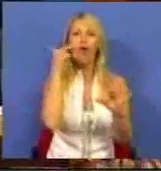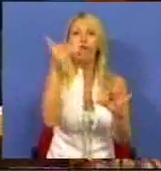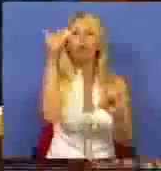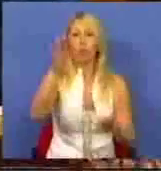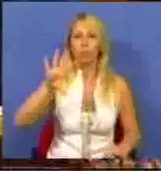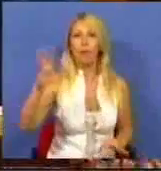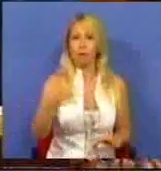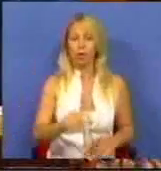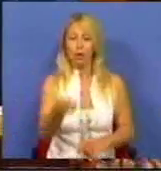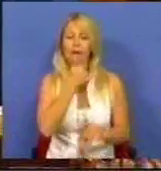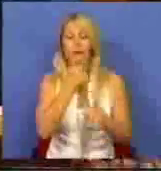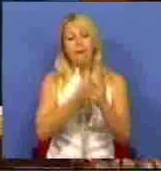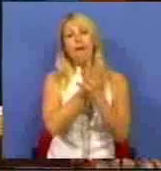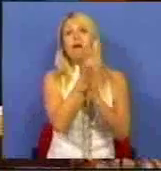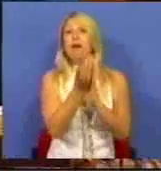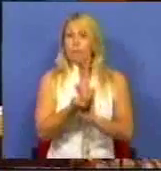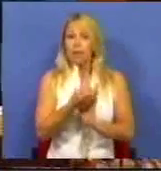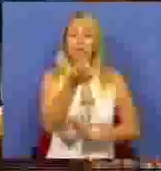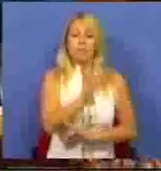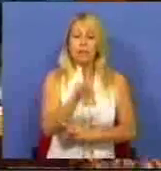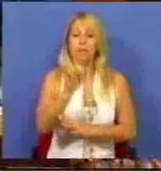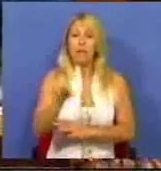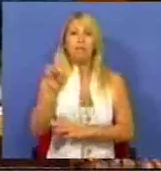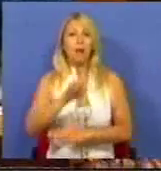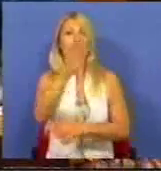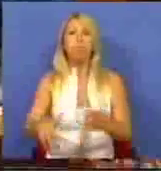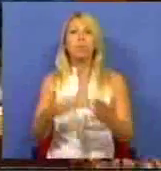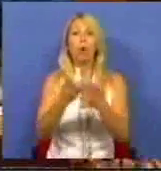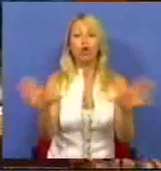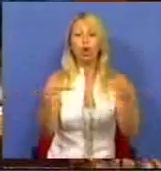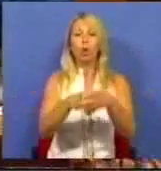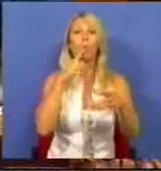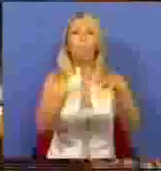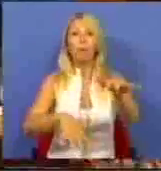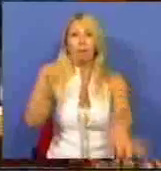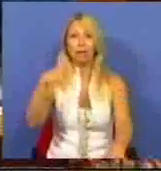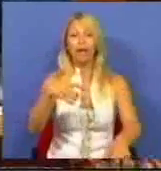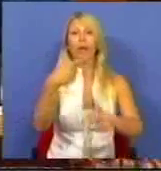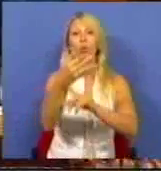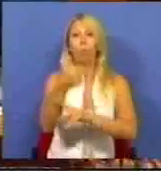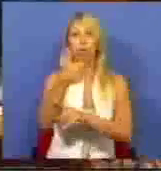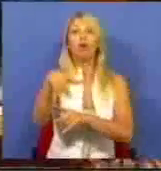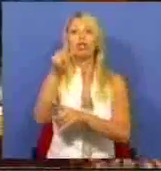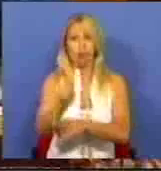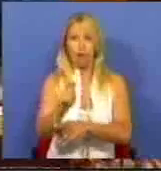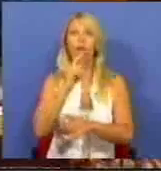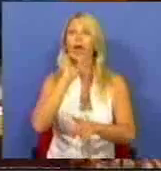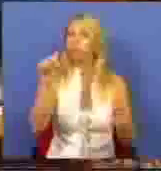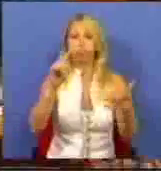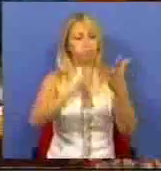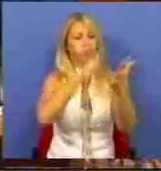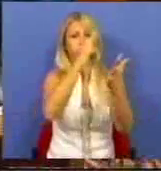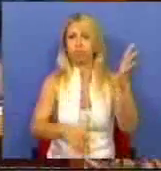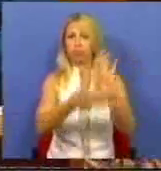cujas medidas têm sido sucessivamente propostas pelo grupo parlamentar do Bloco de Esquerda e chumbadas quase